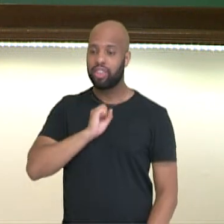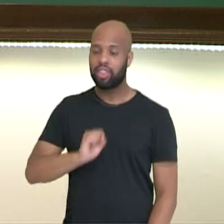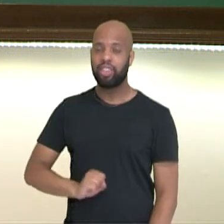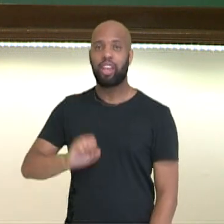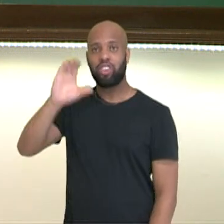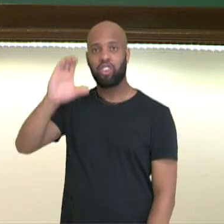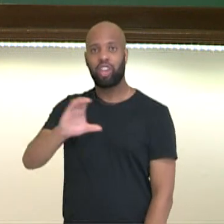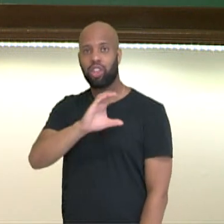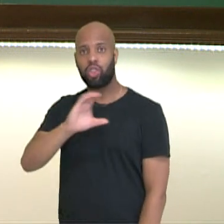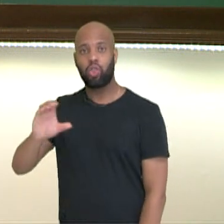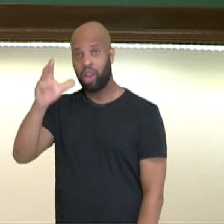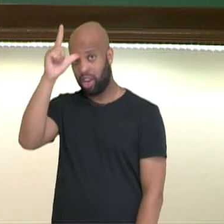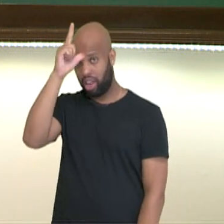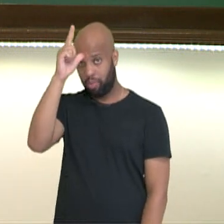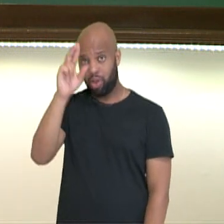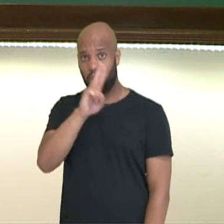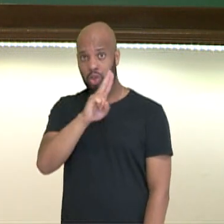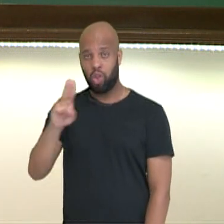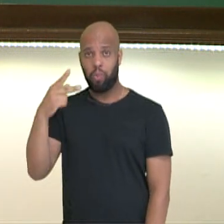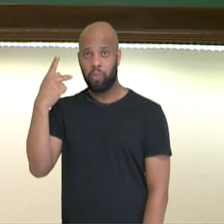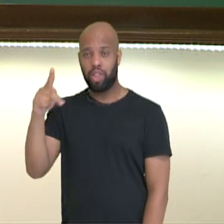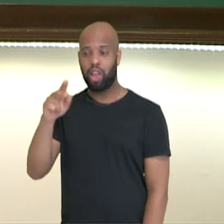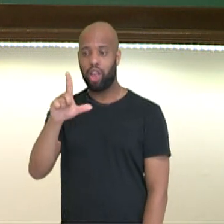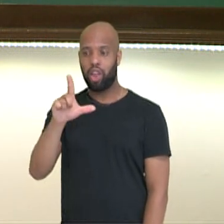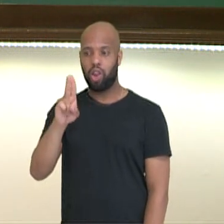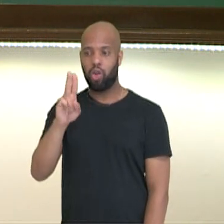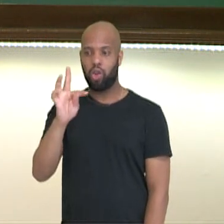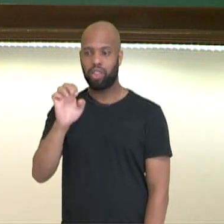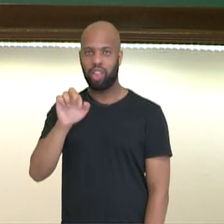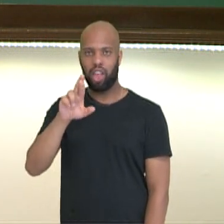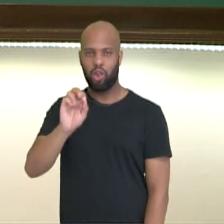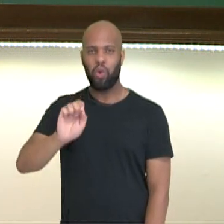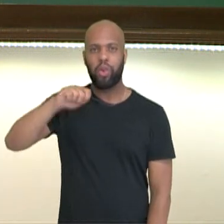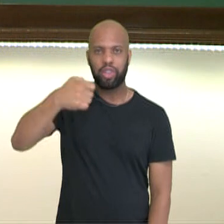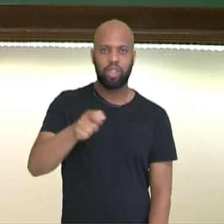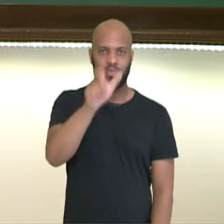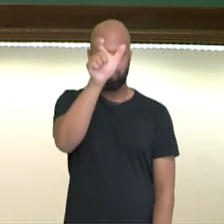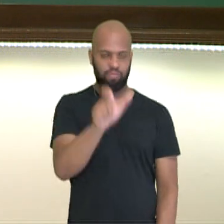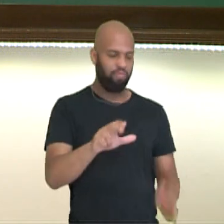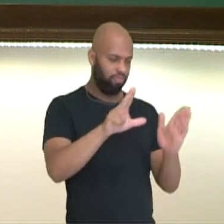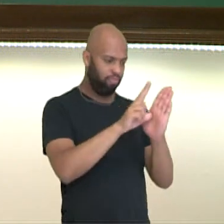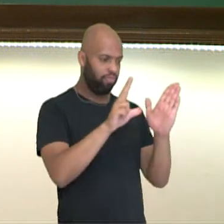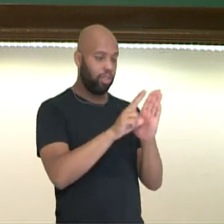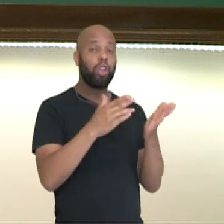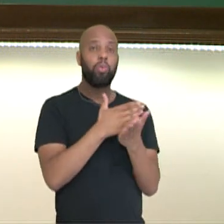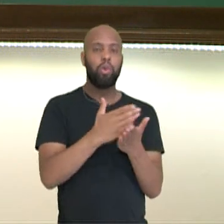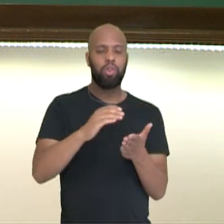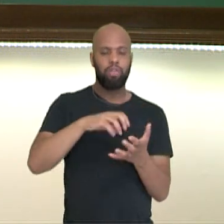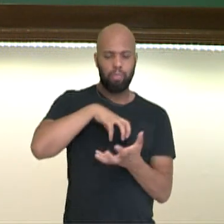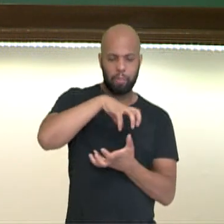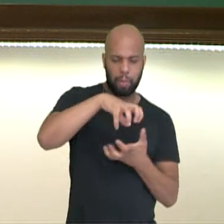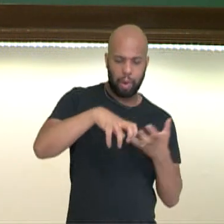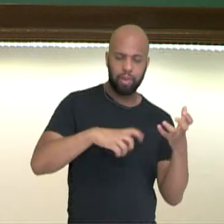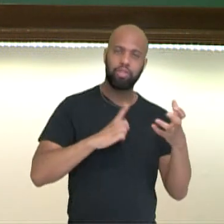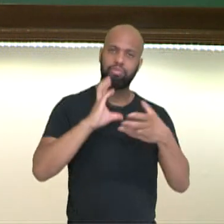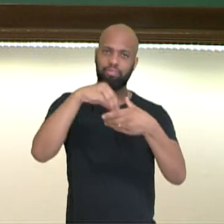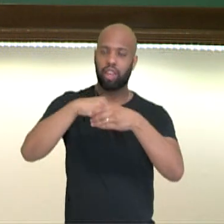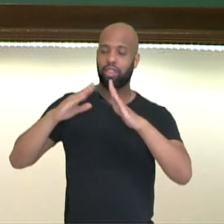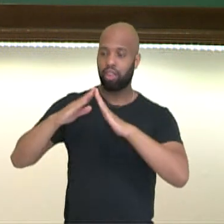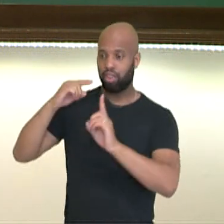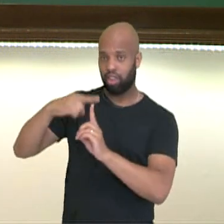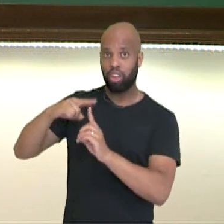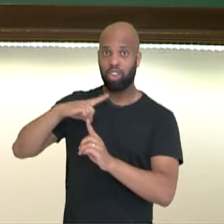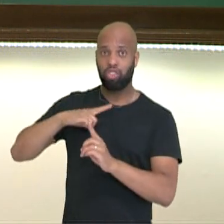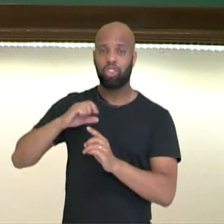católico alemão chamado Martinho Lutero, que começou uma revolução dentro da igreja, apoiado por famílias ricas de